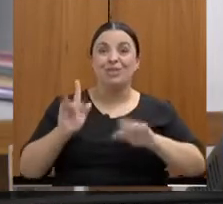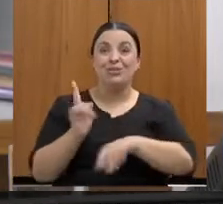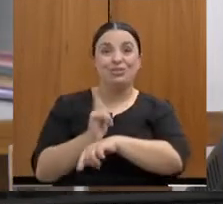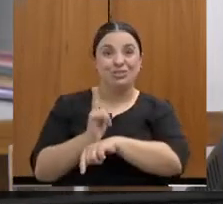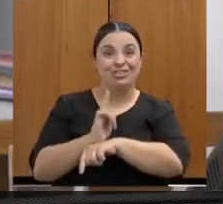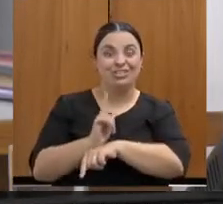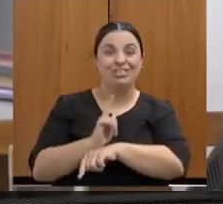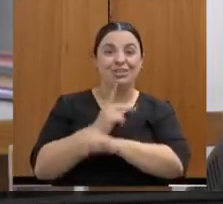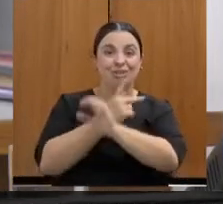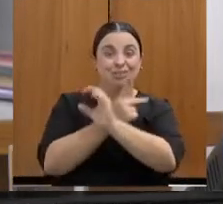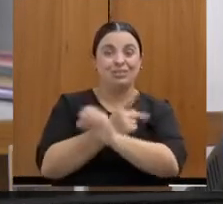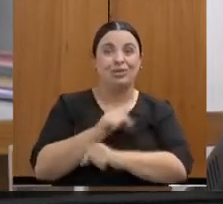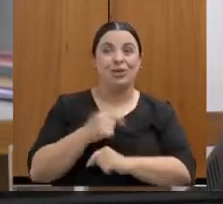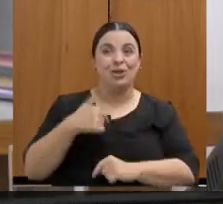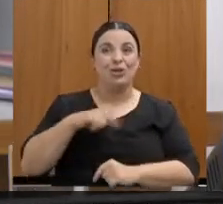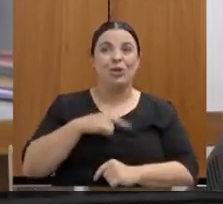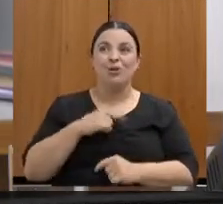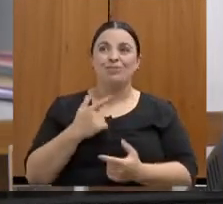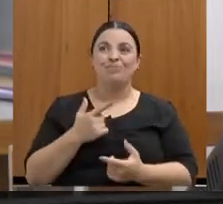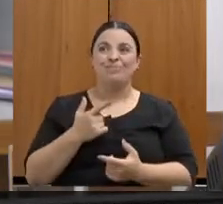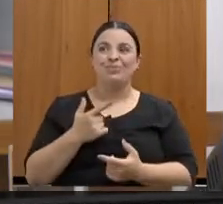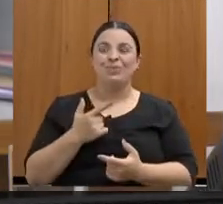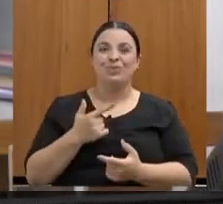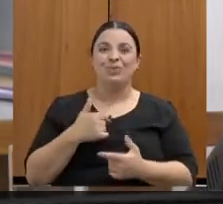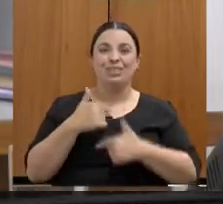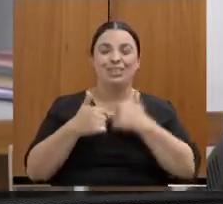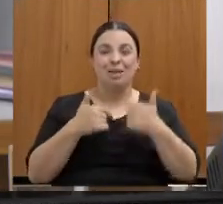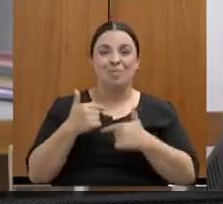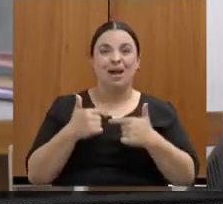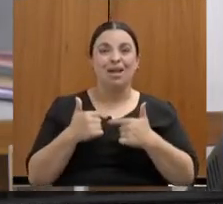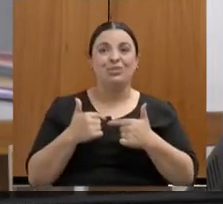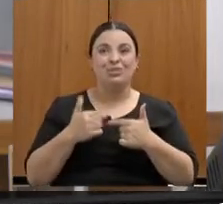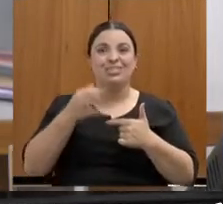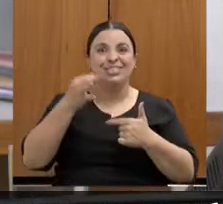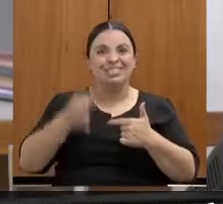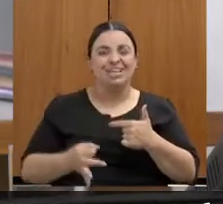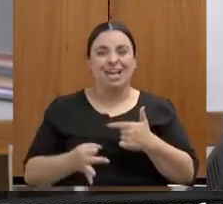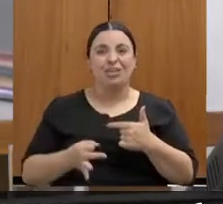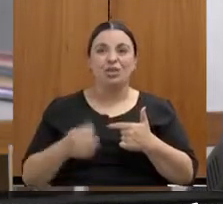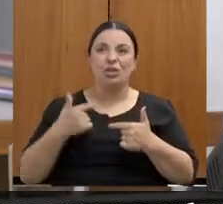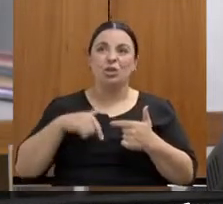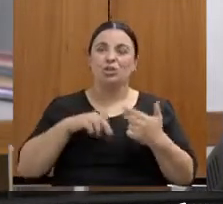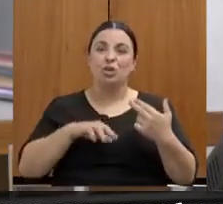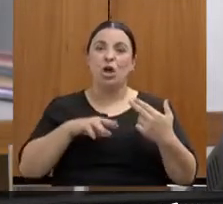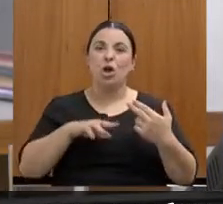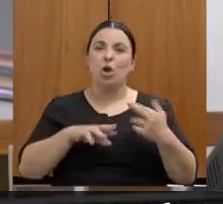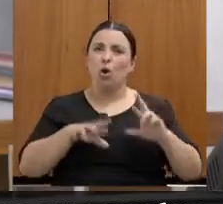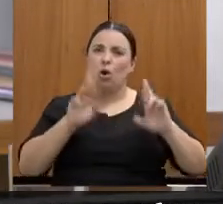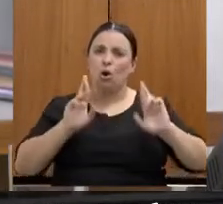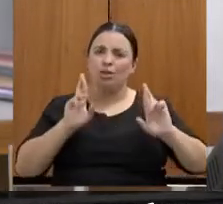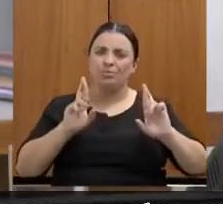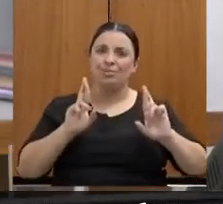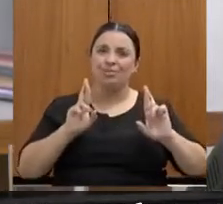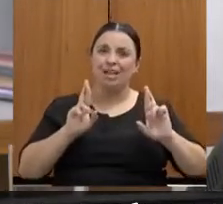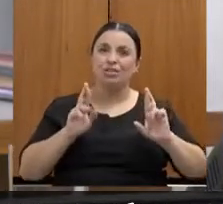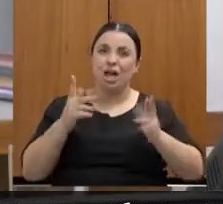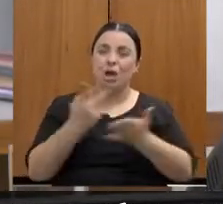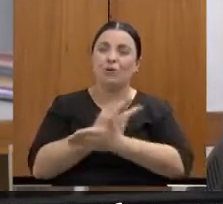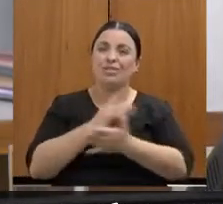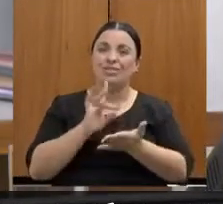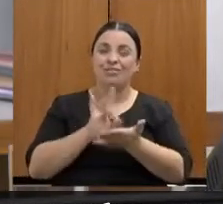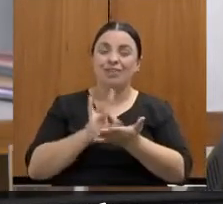certeza do dever cumprido e de, principalmente, deixar essa semente para o futuro. Note que a